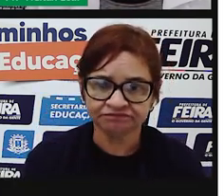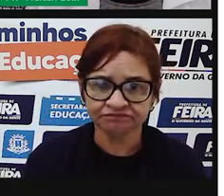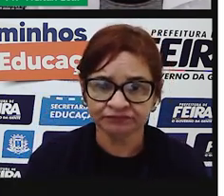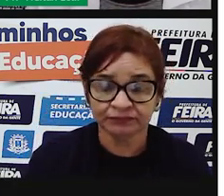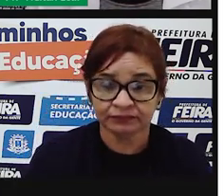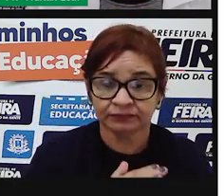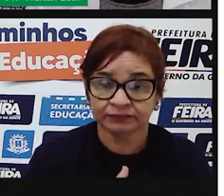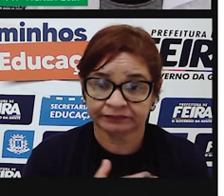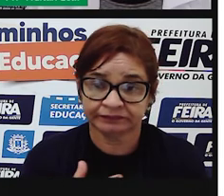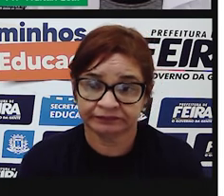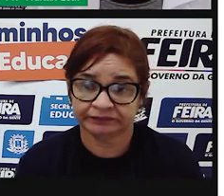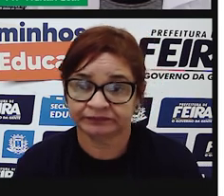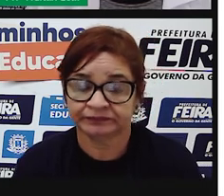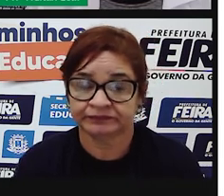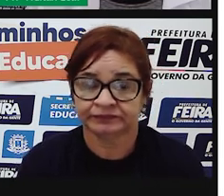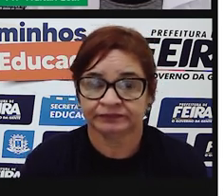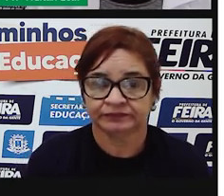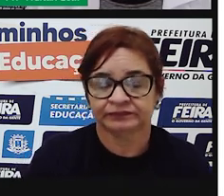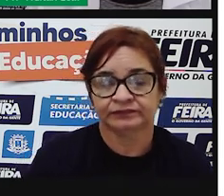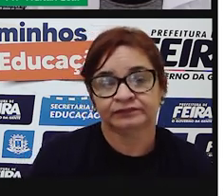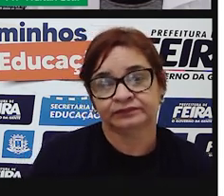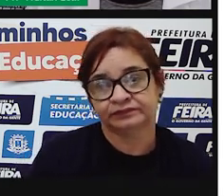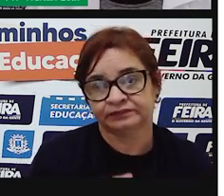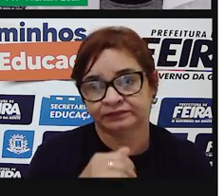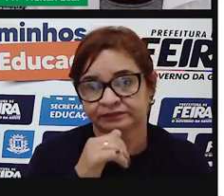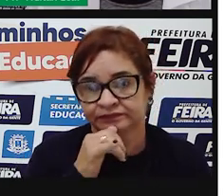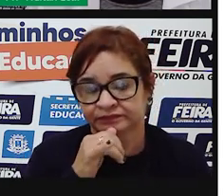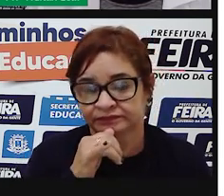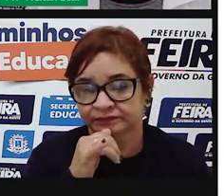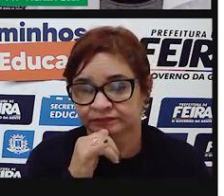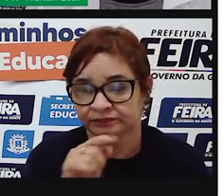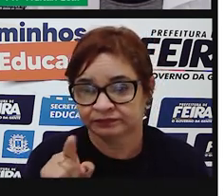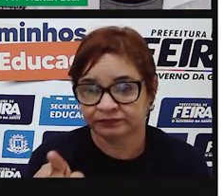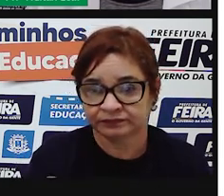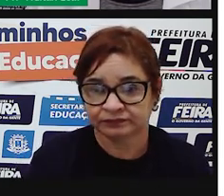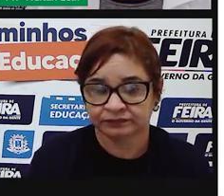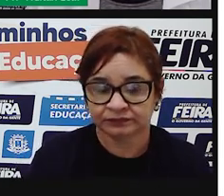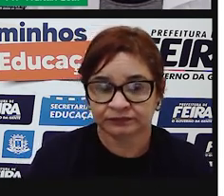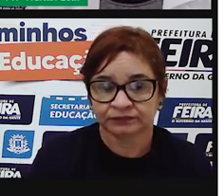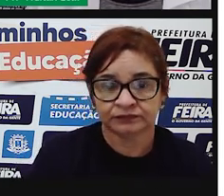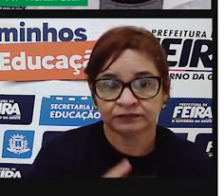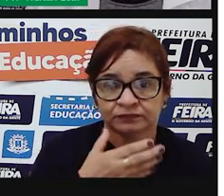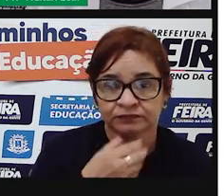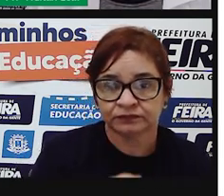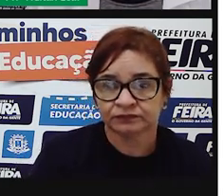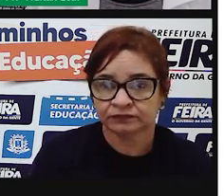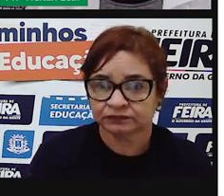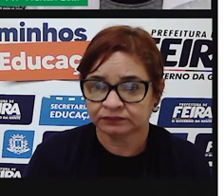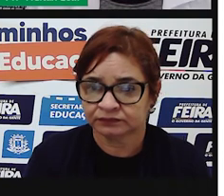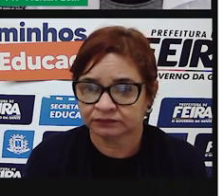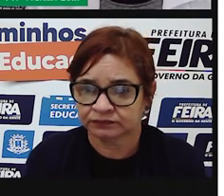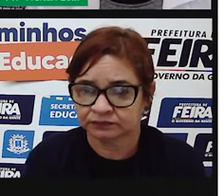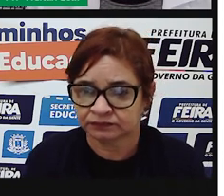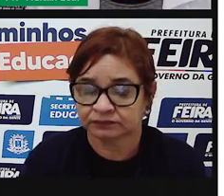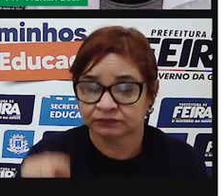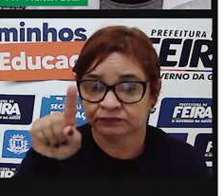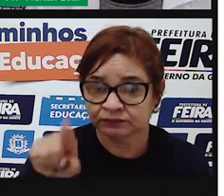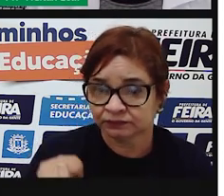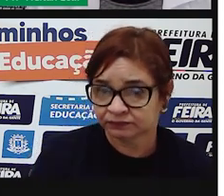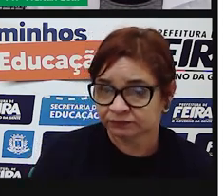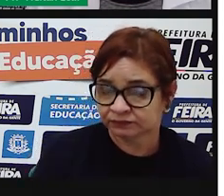introduzir a fala de um personagem. Olha aqui. O balconista perguntou. Dois pontos.